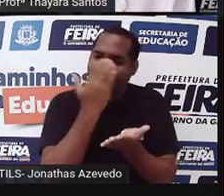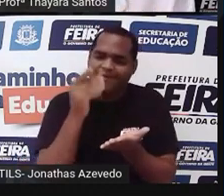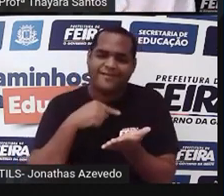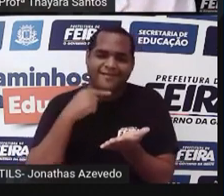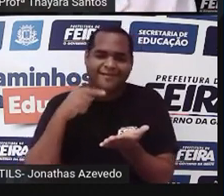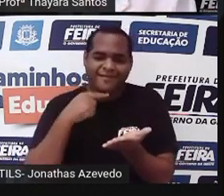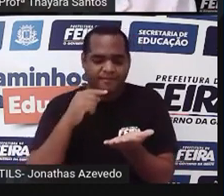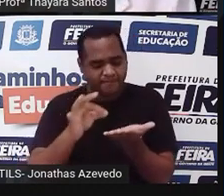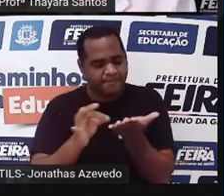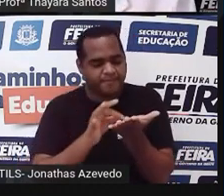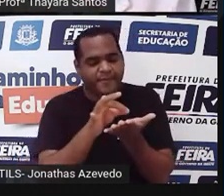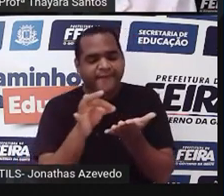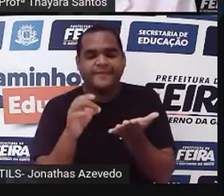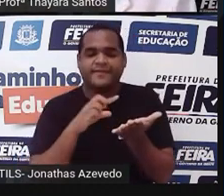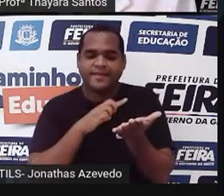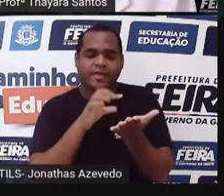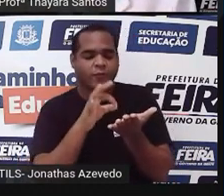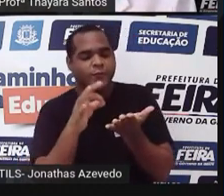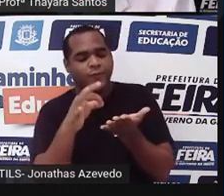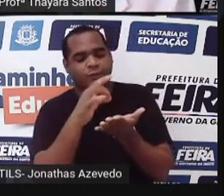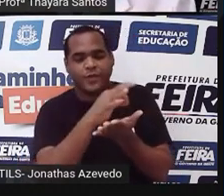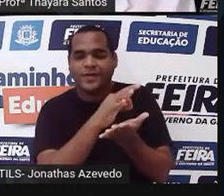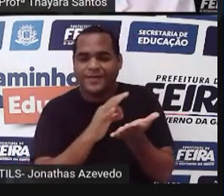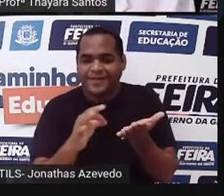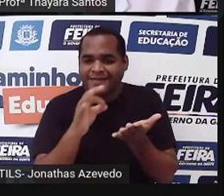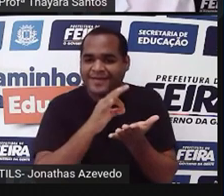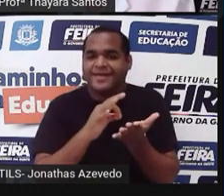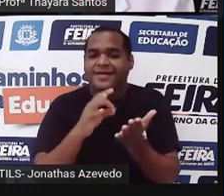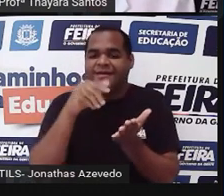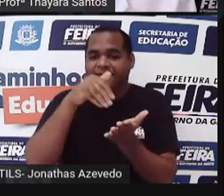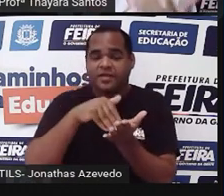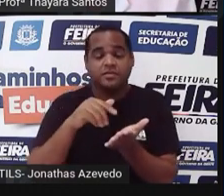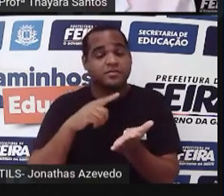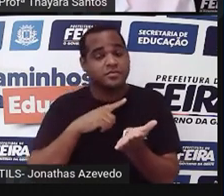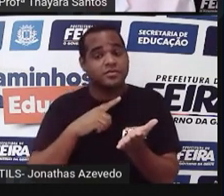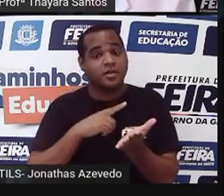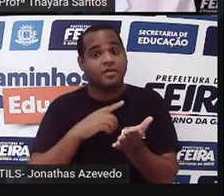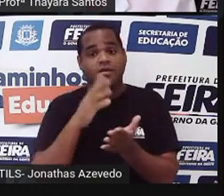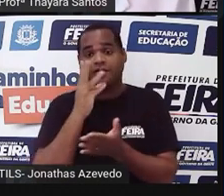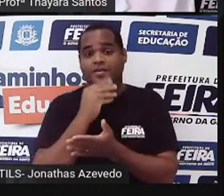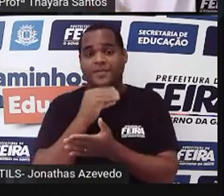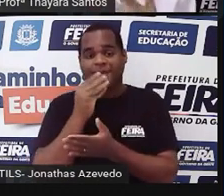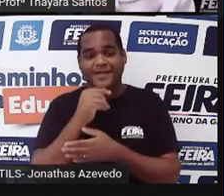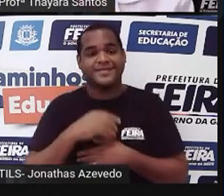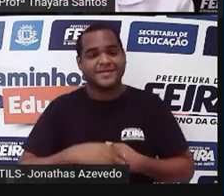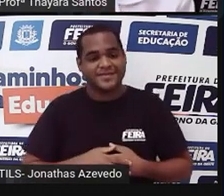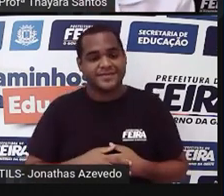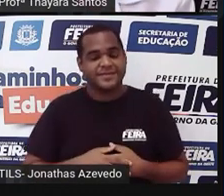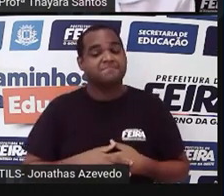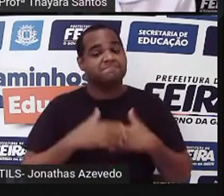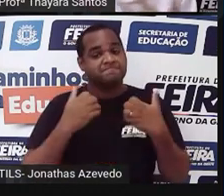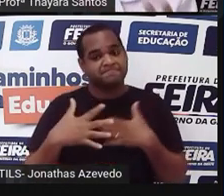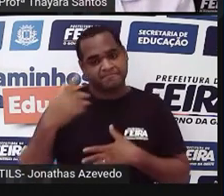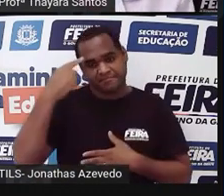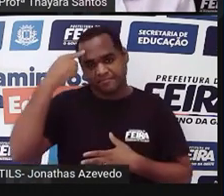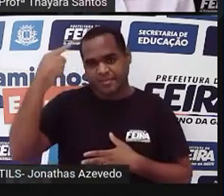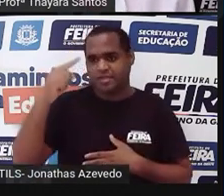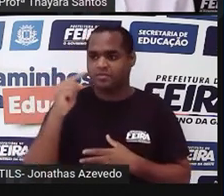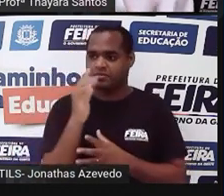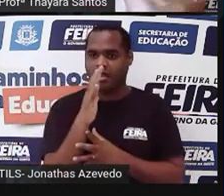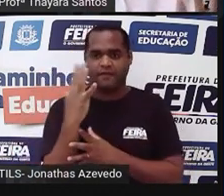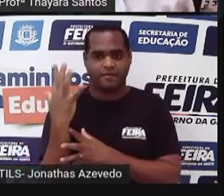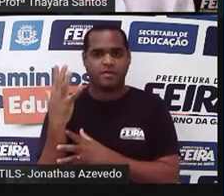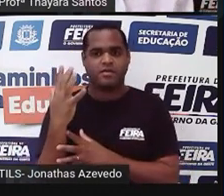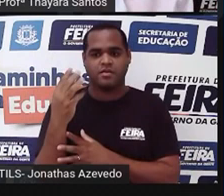consegue ver. E passando de uma por uma até chegar em cima, demora muito. Imagine se ela fosse uma planta grande,